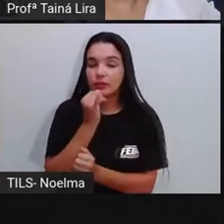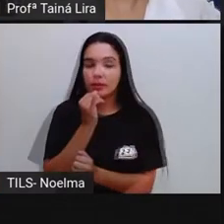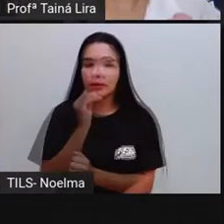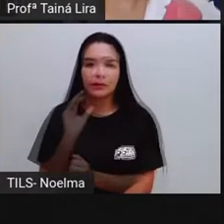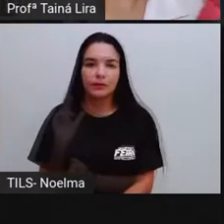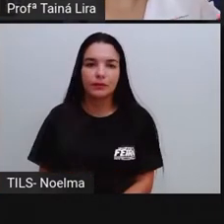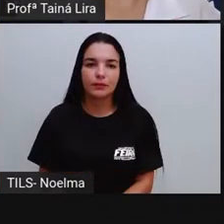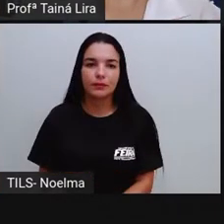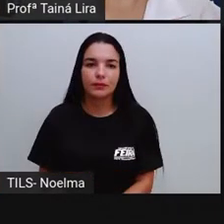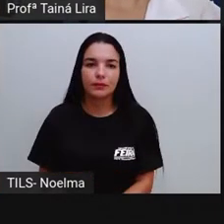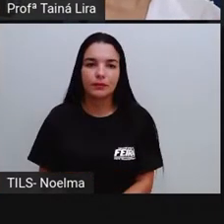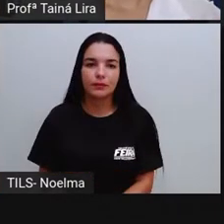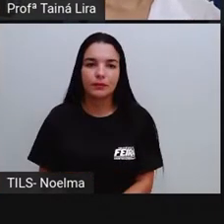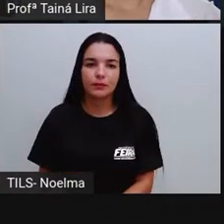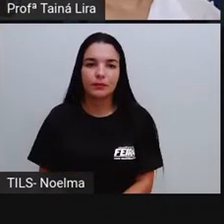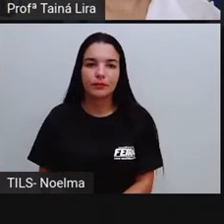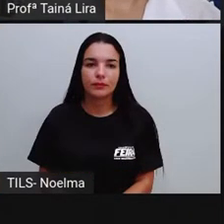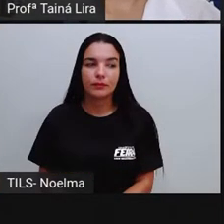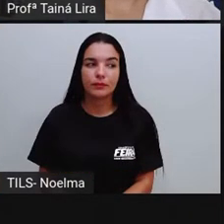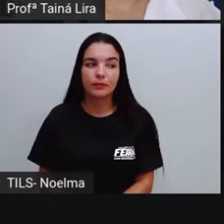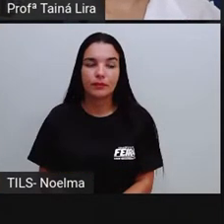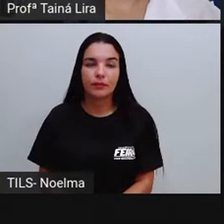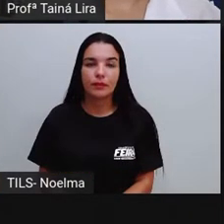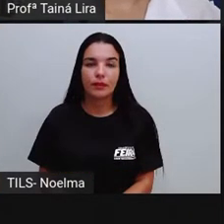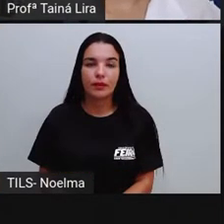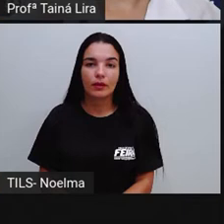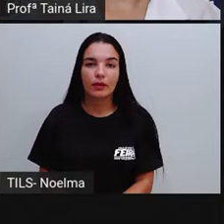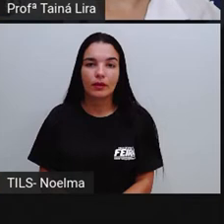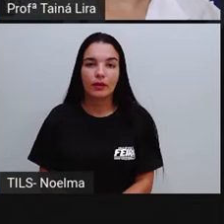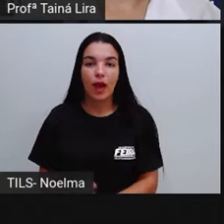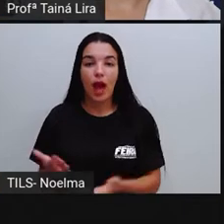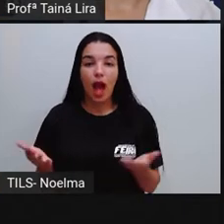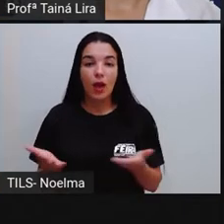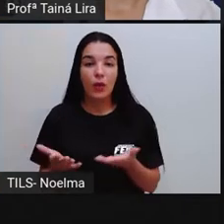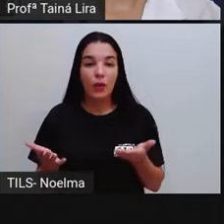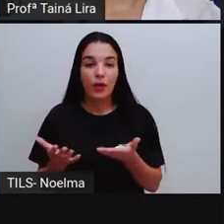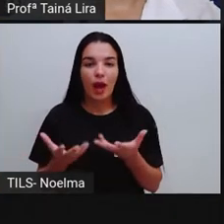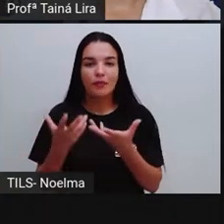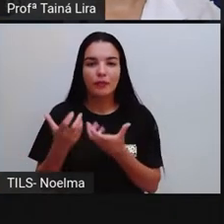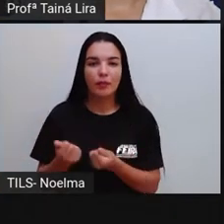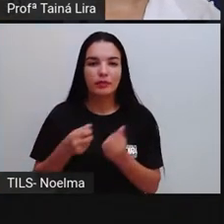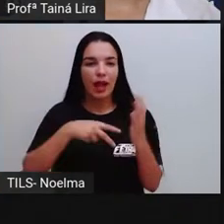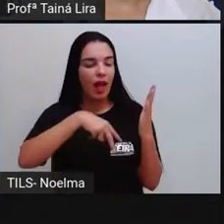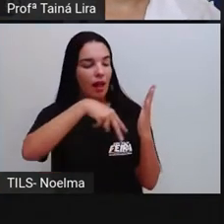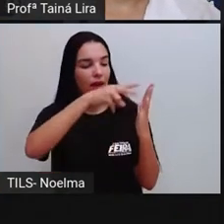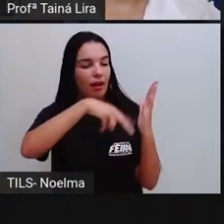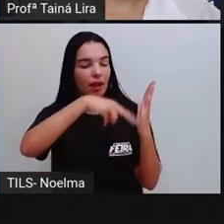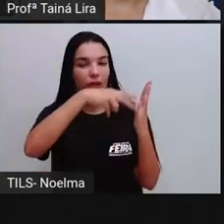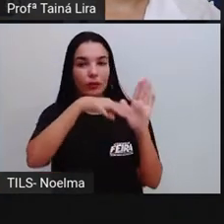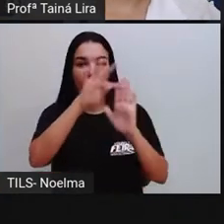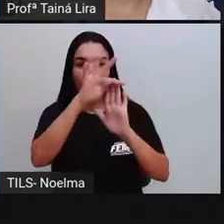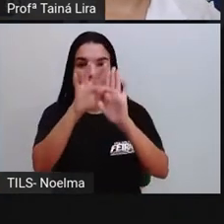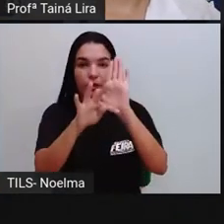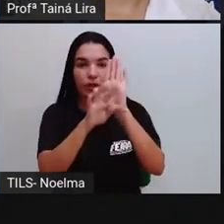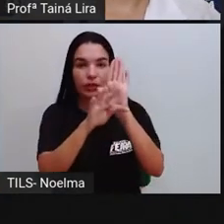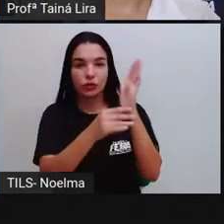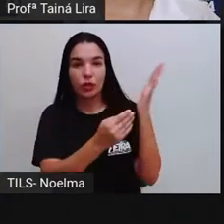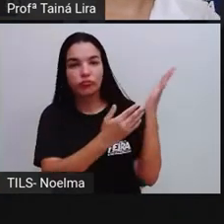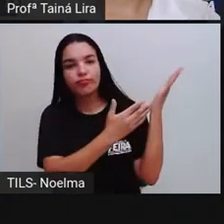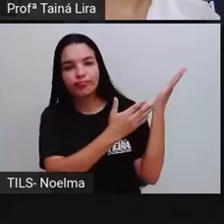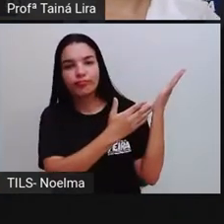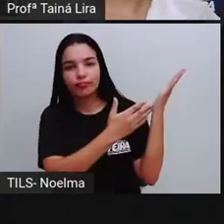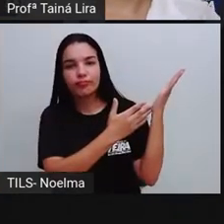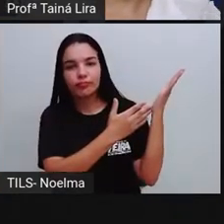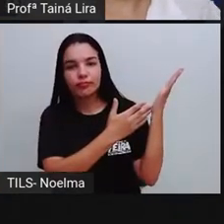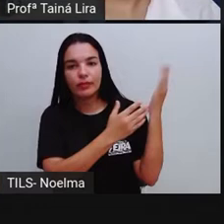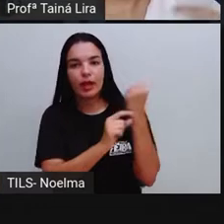certo? E agora, a gente vai fazer a leitura desse texto, tá? Esse texto que é de